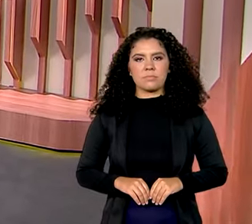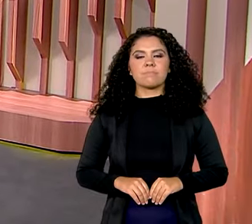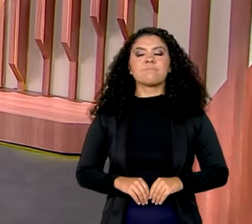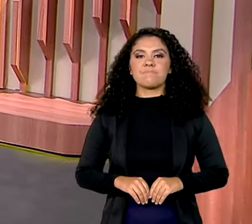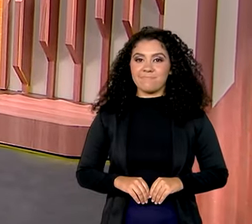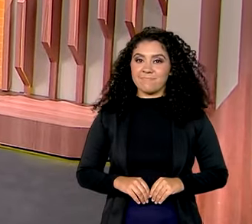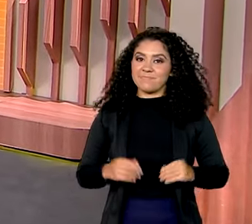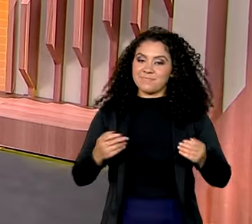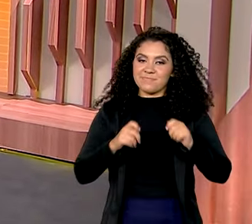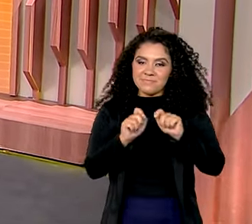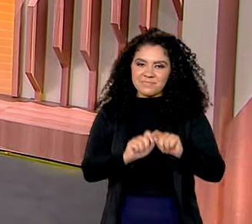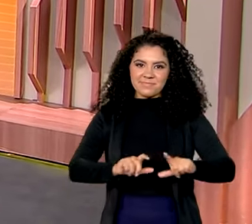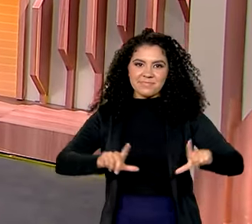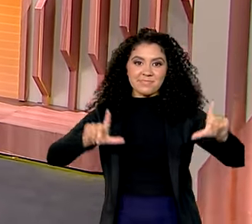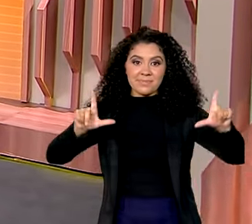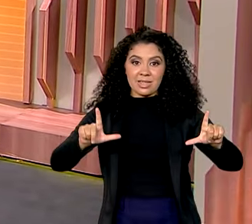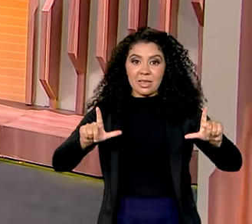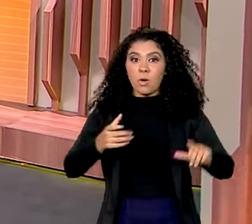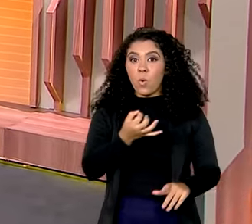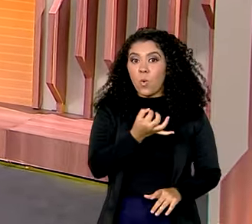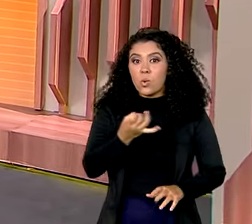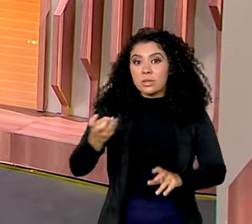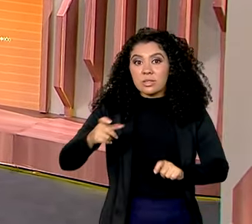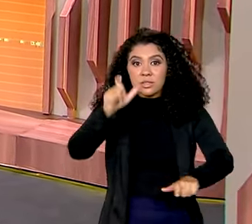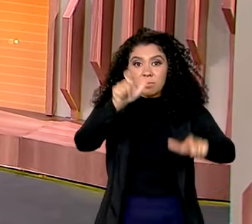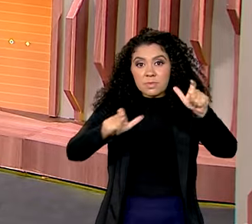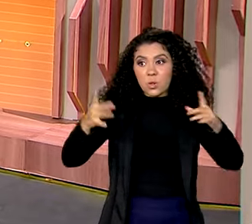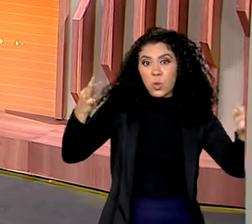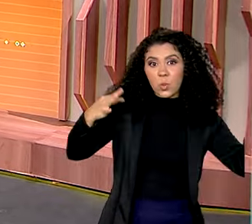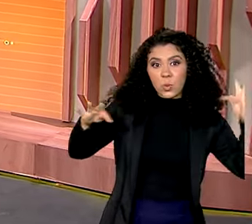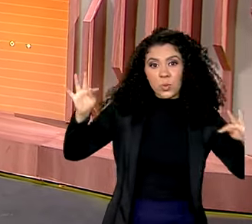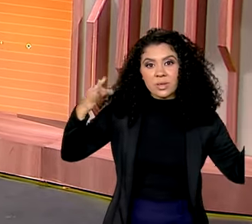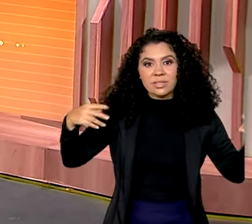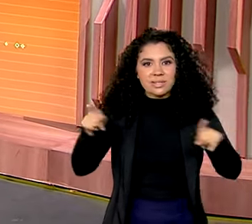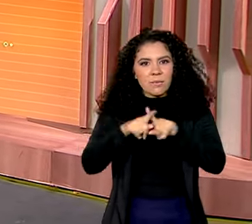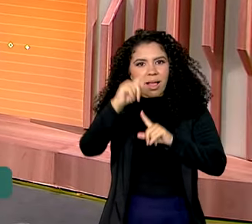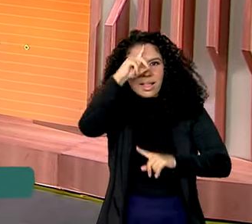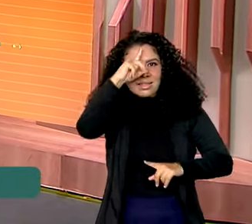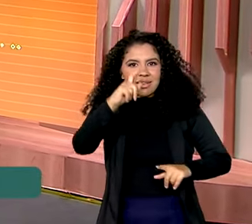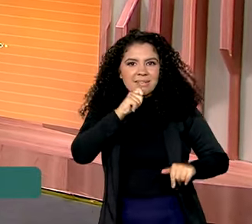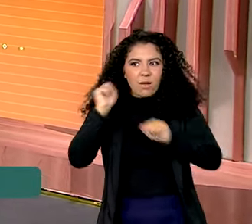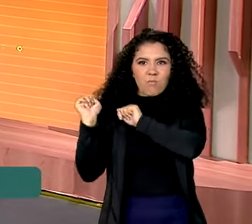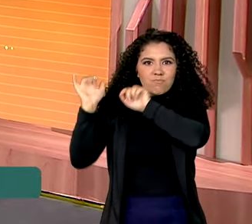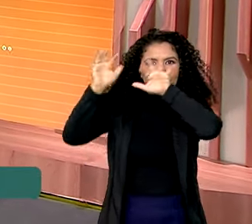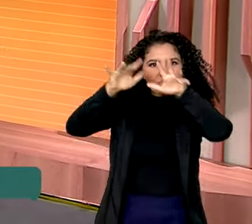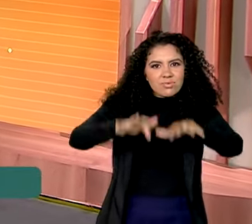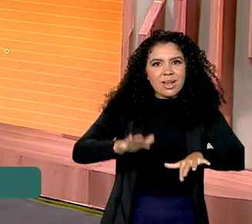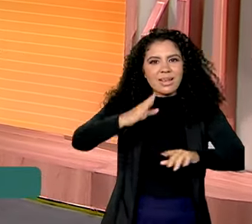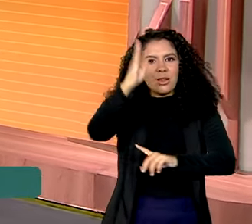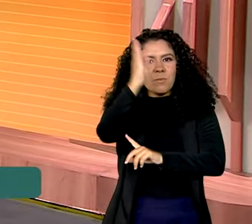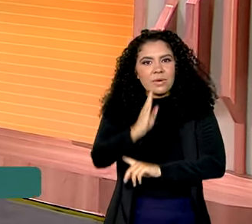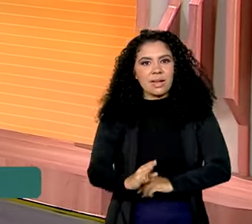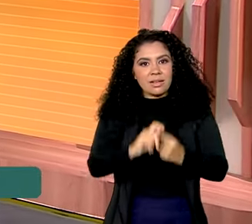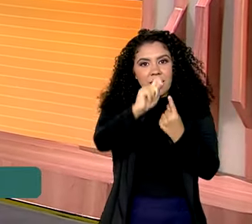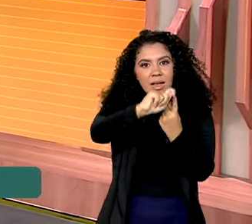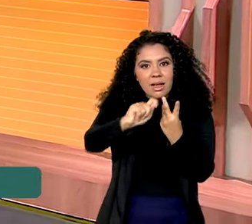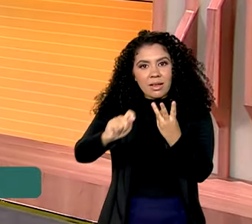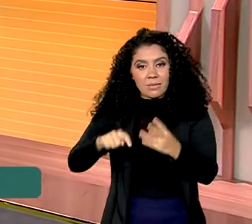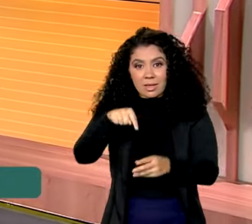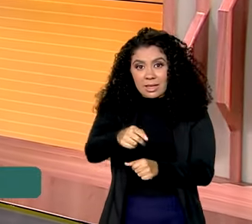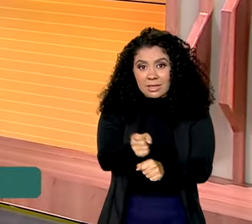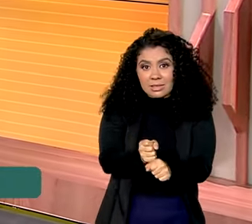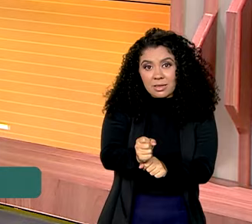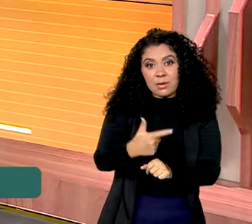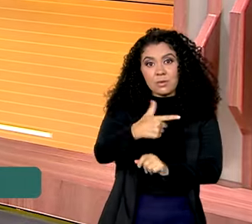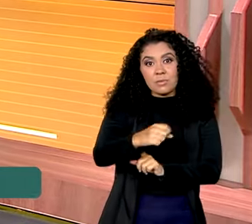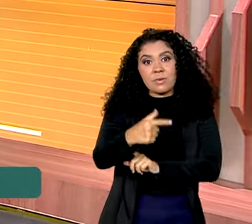Estamos de volta e cresceu o número de turistas estrangeiros aqui no Brasil nos primeiros três meses deste ano. É o